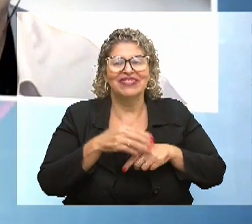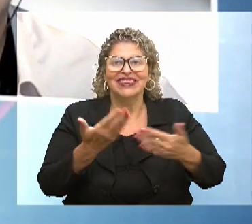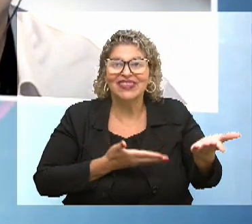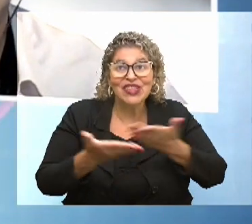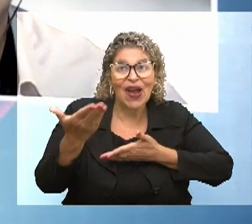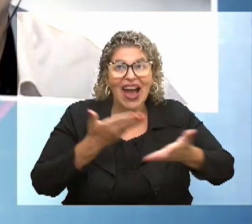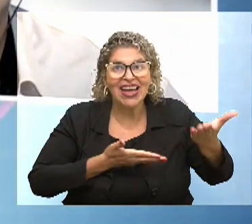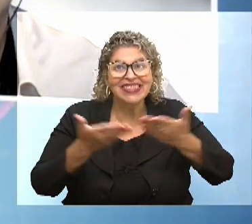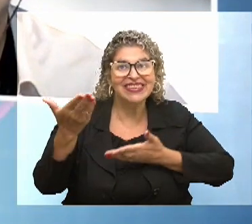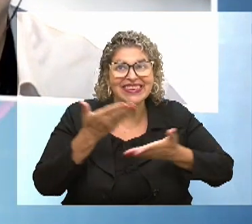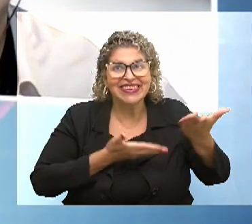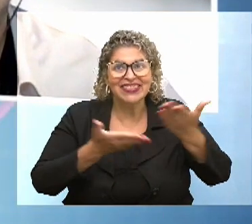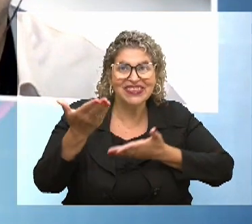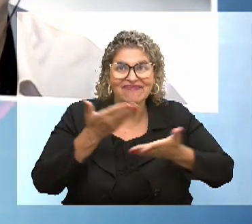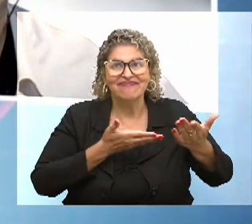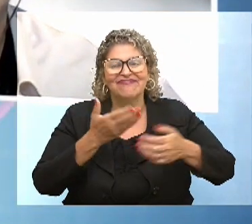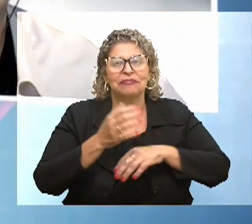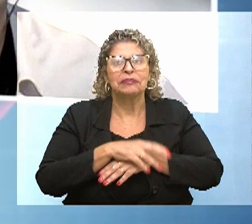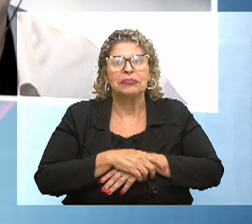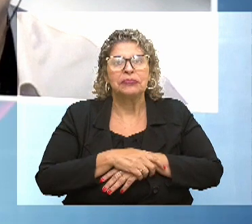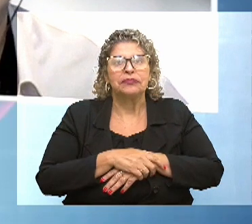trocadilhos e se ajudemos, tá bom?